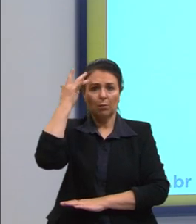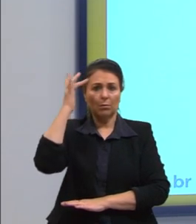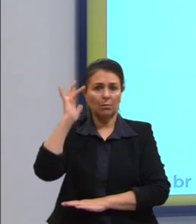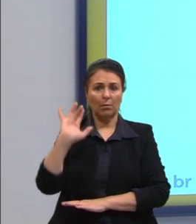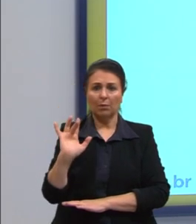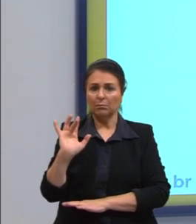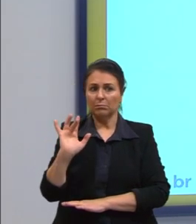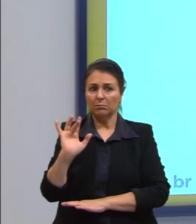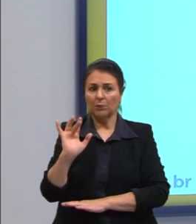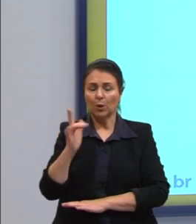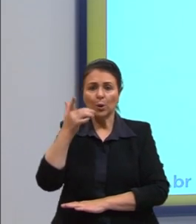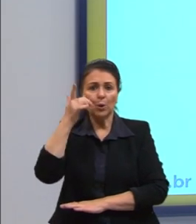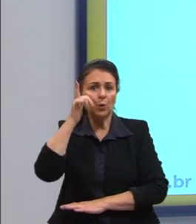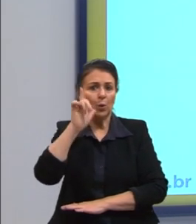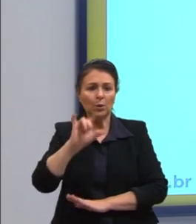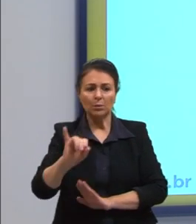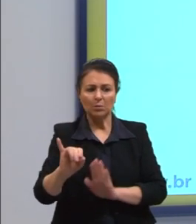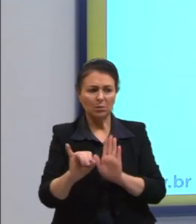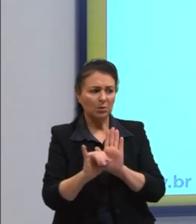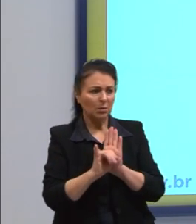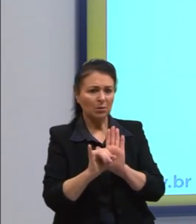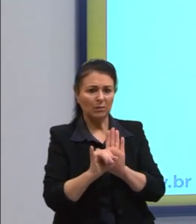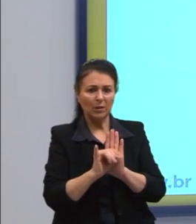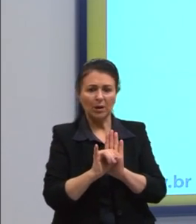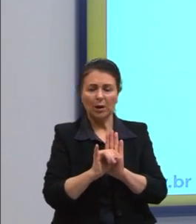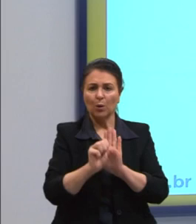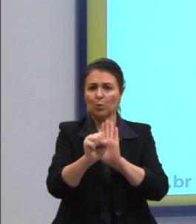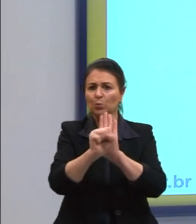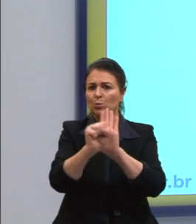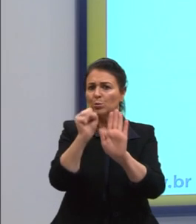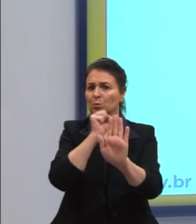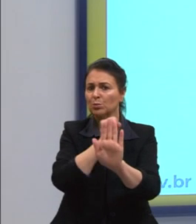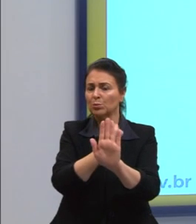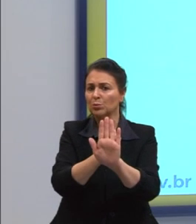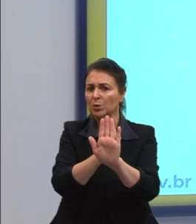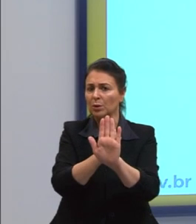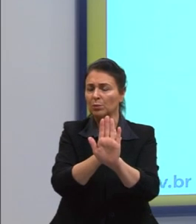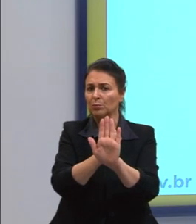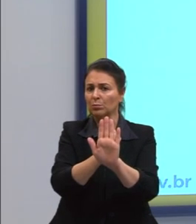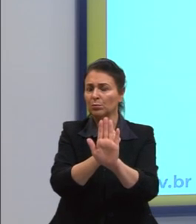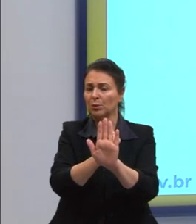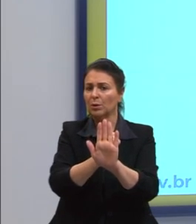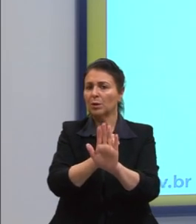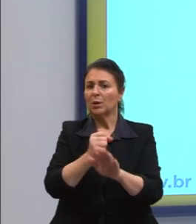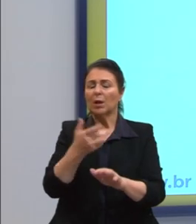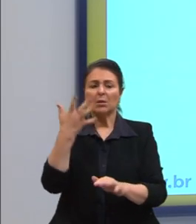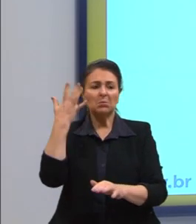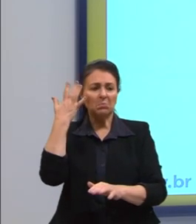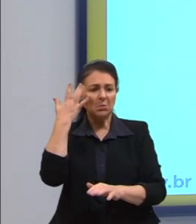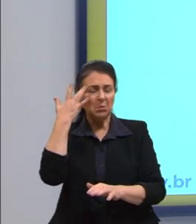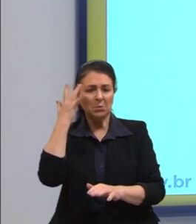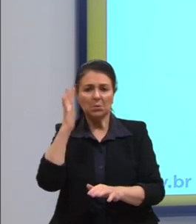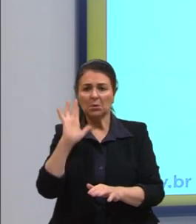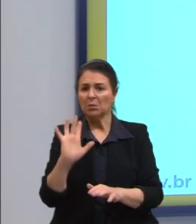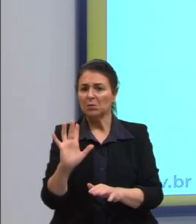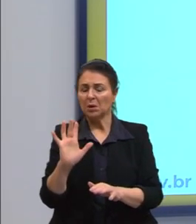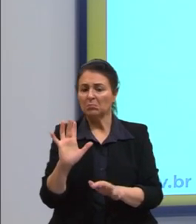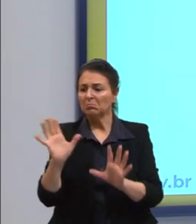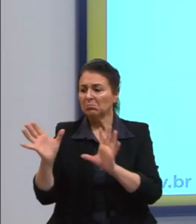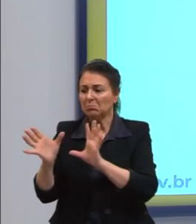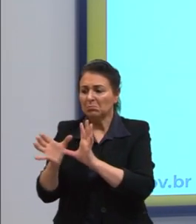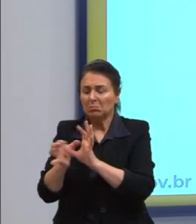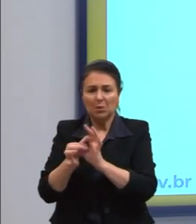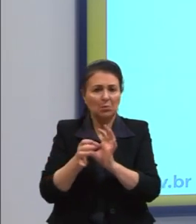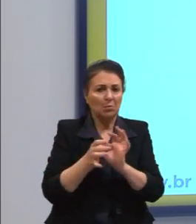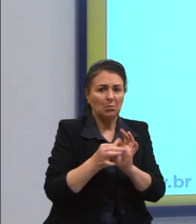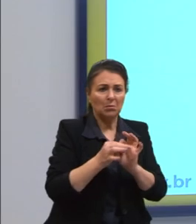não é possível determinar quem é o sujeito da oração. Nem pela terminação verbal, nem pelo contexto enunciativo.